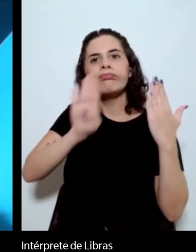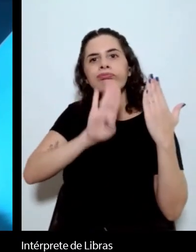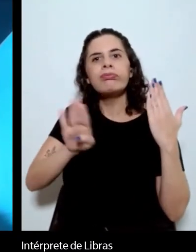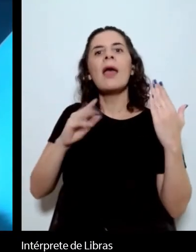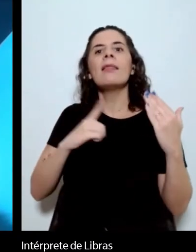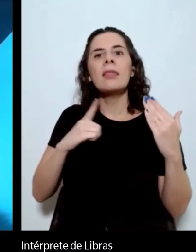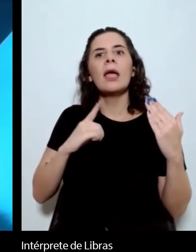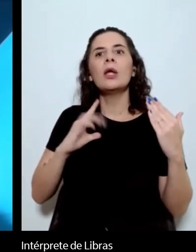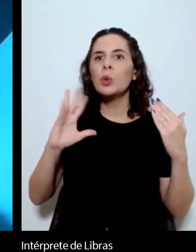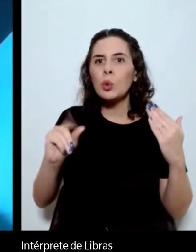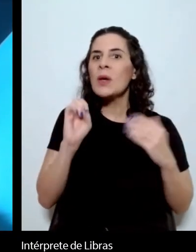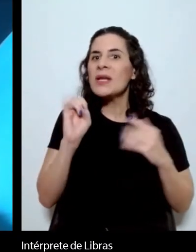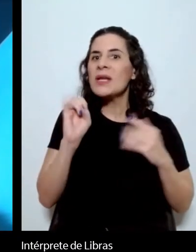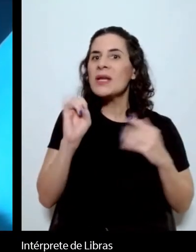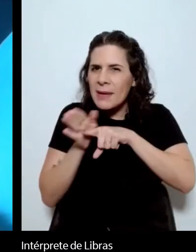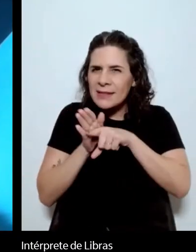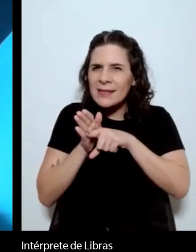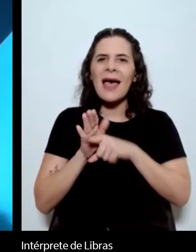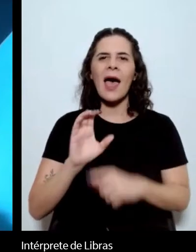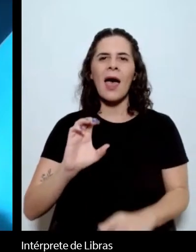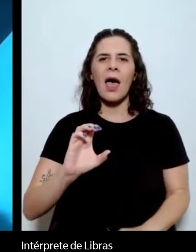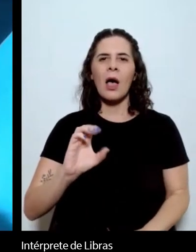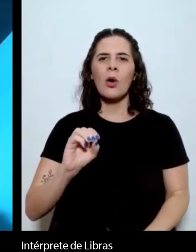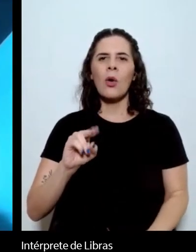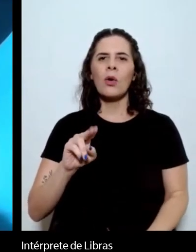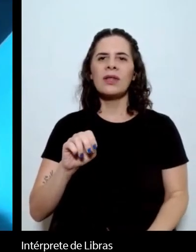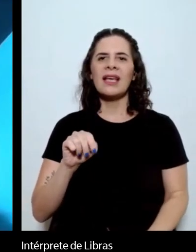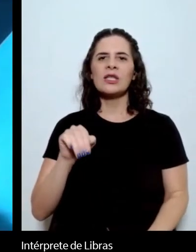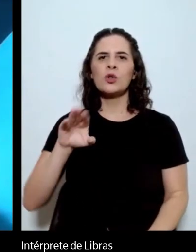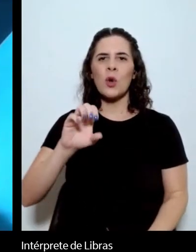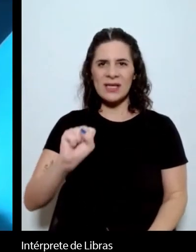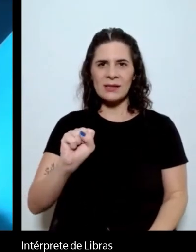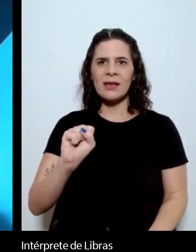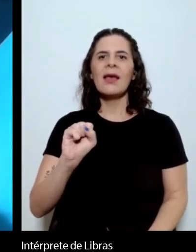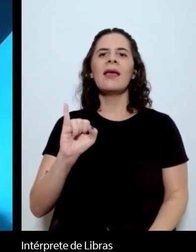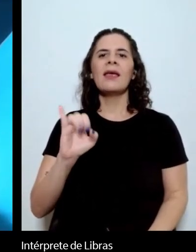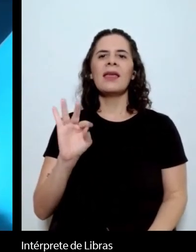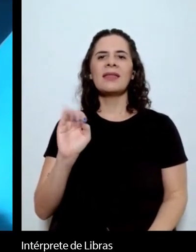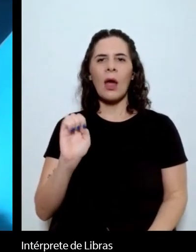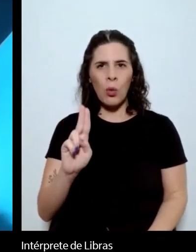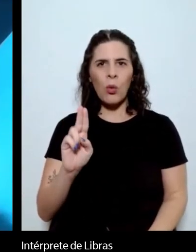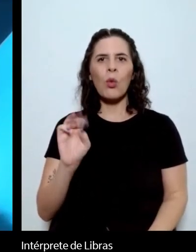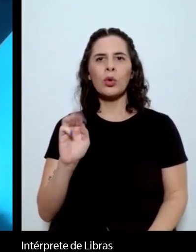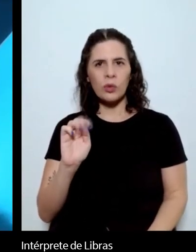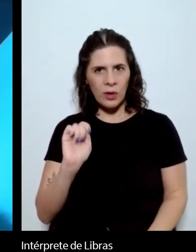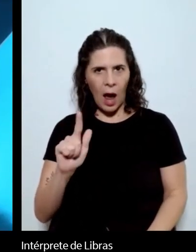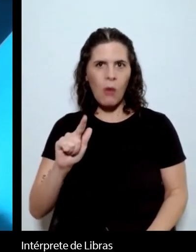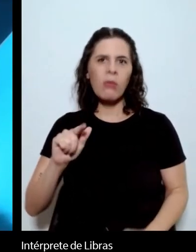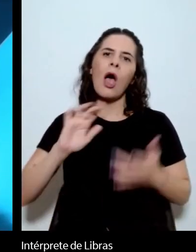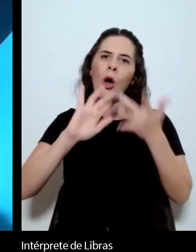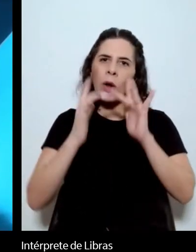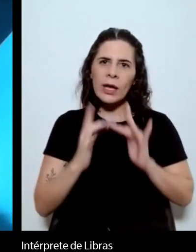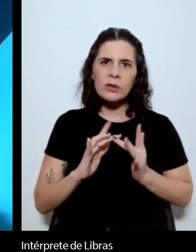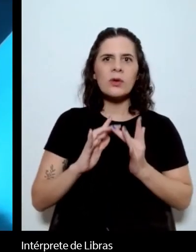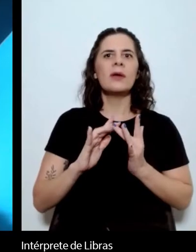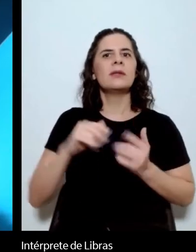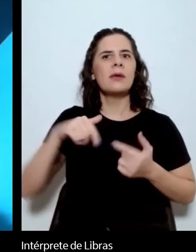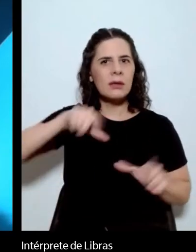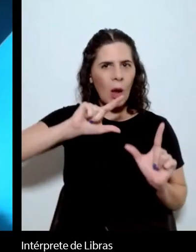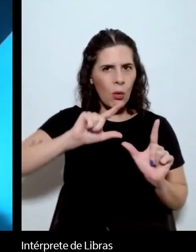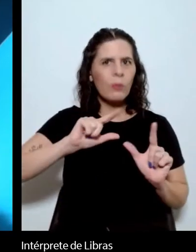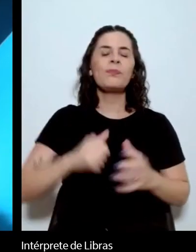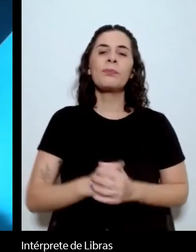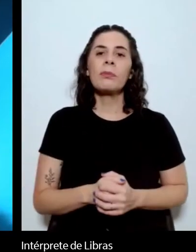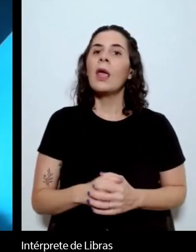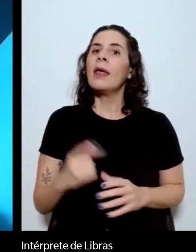Conexões Itaú Cultural. Há um histórico muito importante do projeto que, como eu disse, completa 15 anos. Há uma